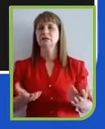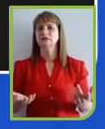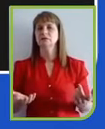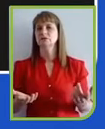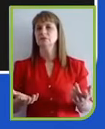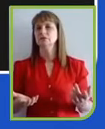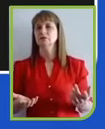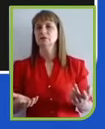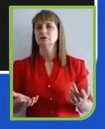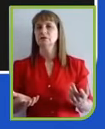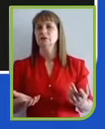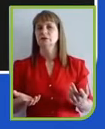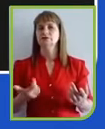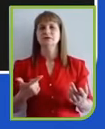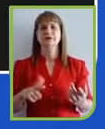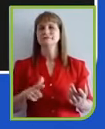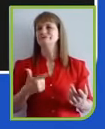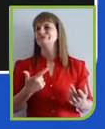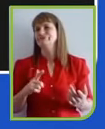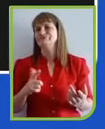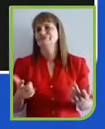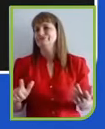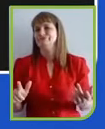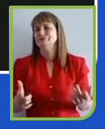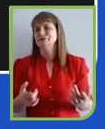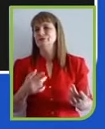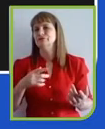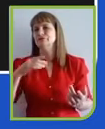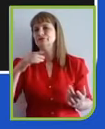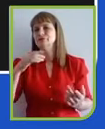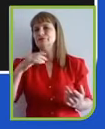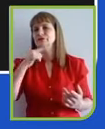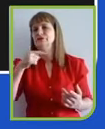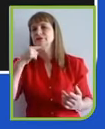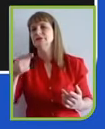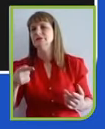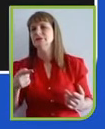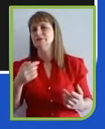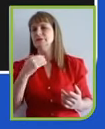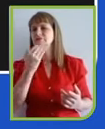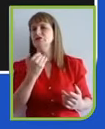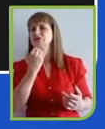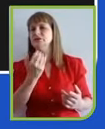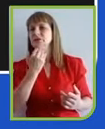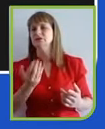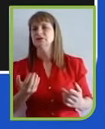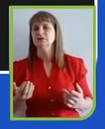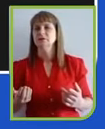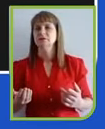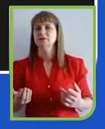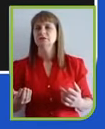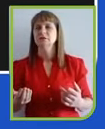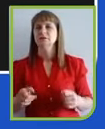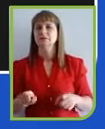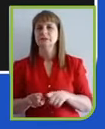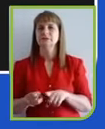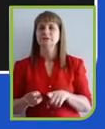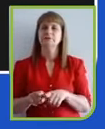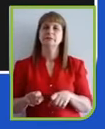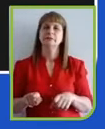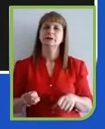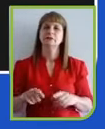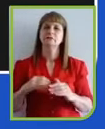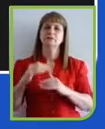acelerada mudança climática e também de esgotamento crescente de recursos